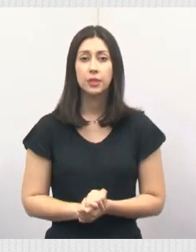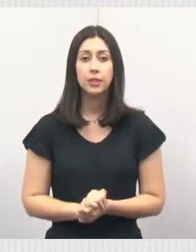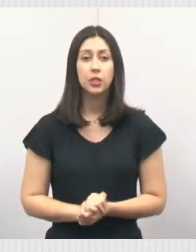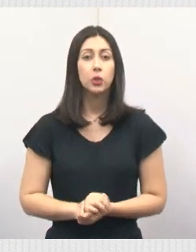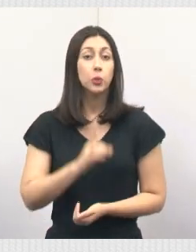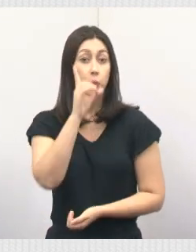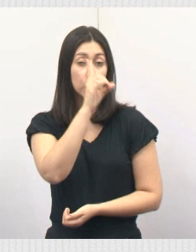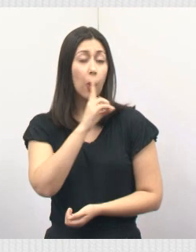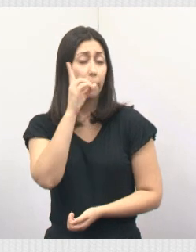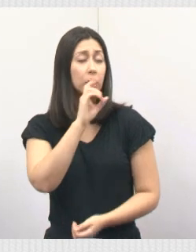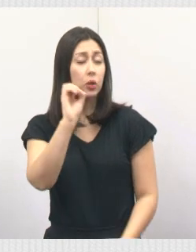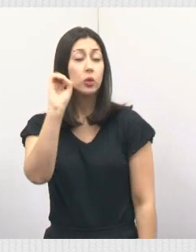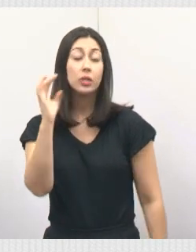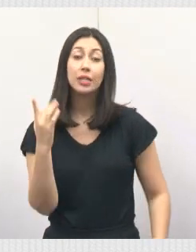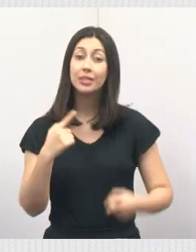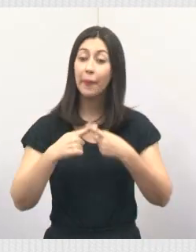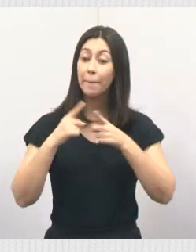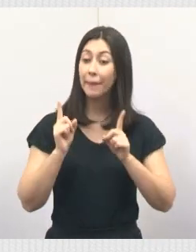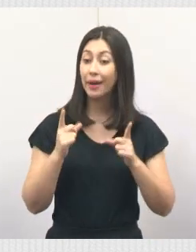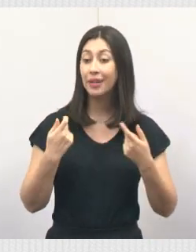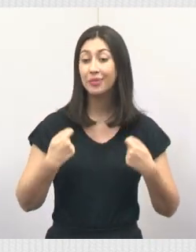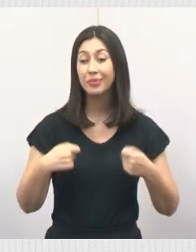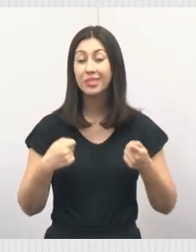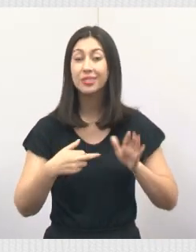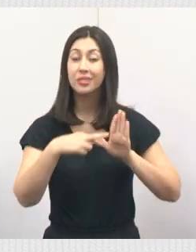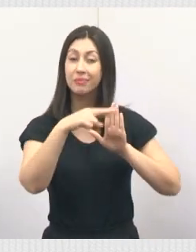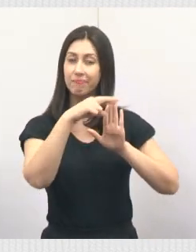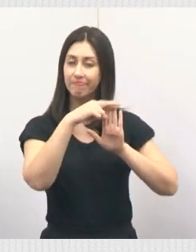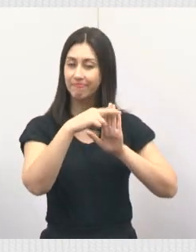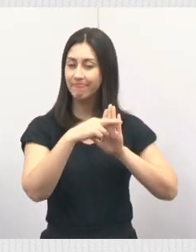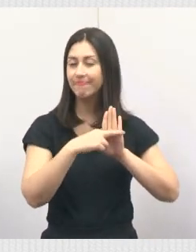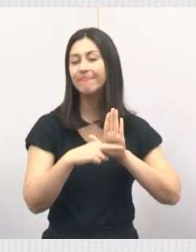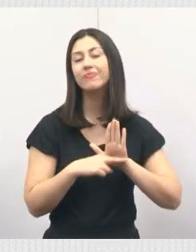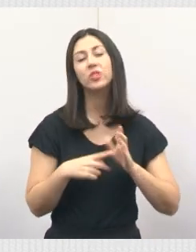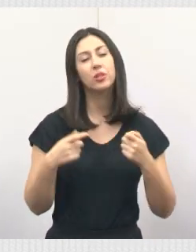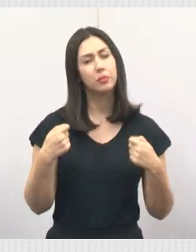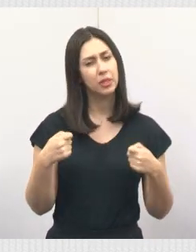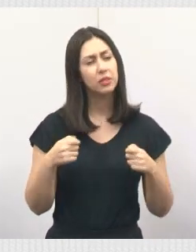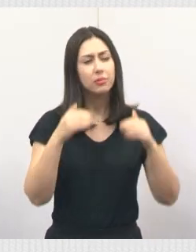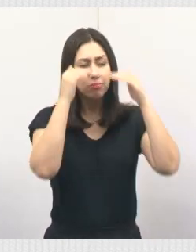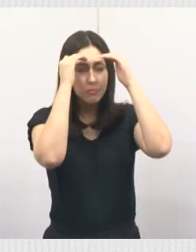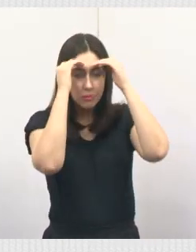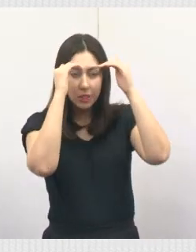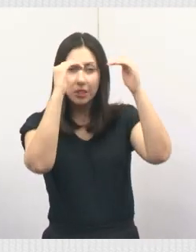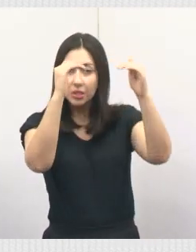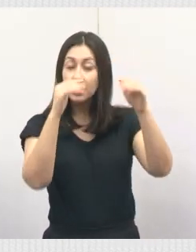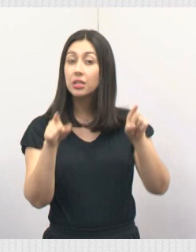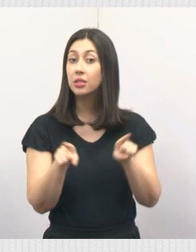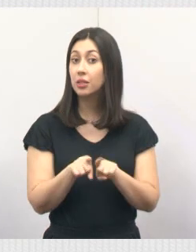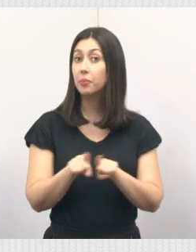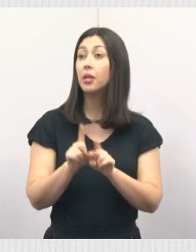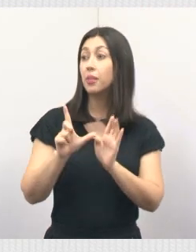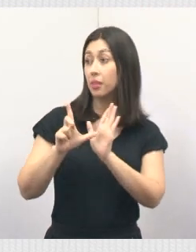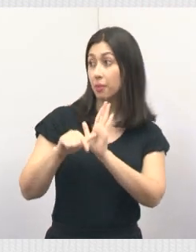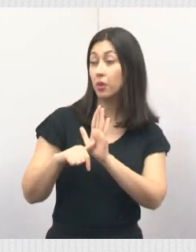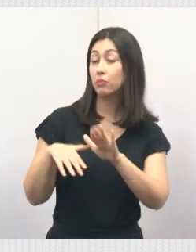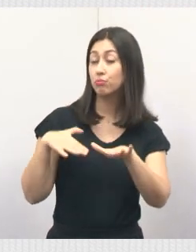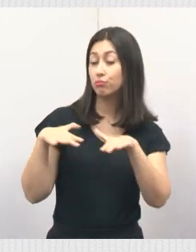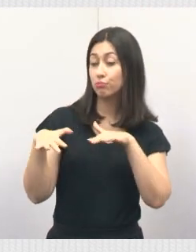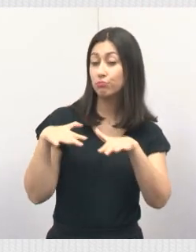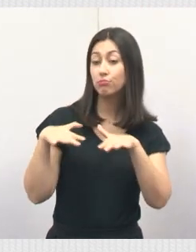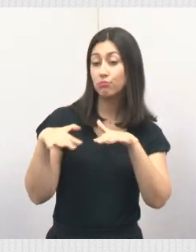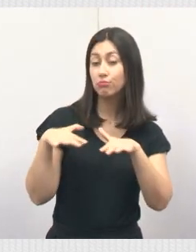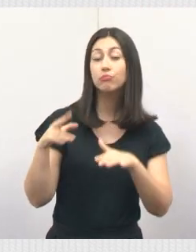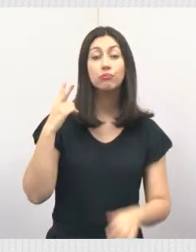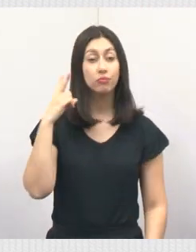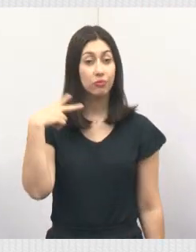domingos, porém a gente precisa ter os critérios, a gente precisa estar ciente dos critérios para também depois mobilizar os